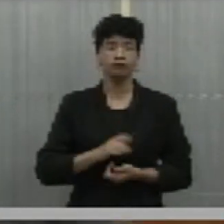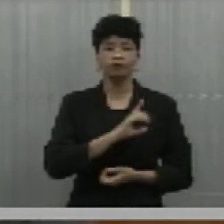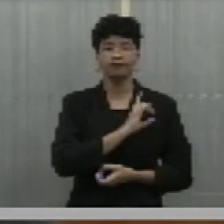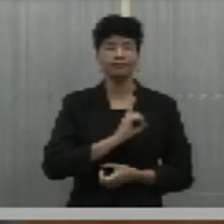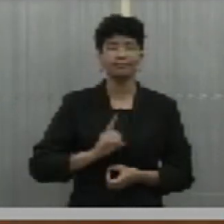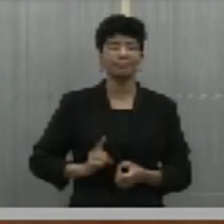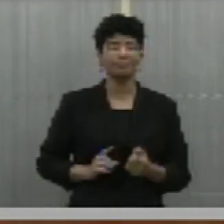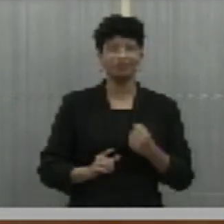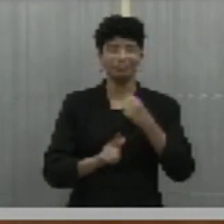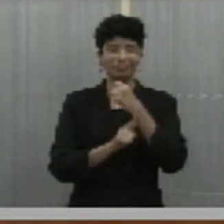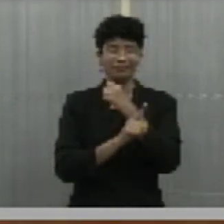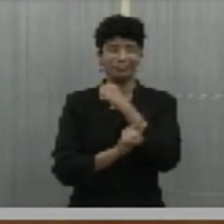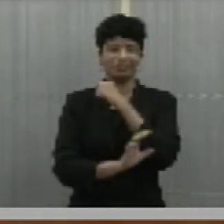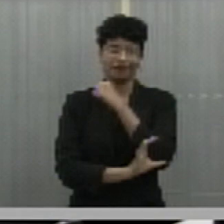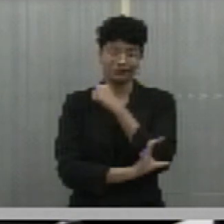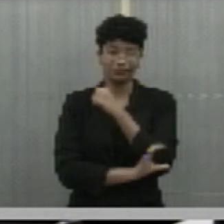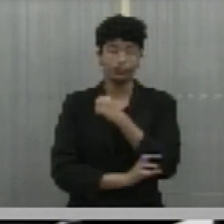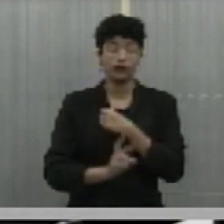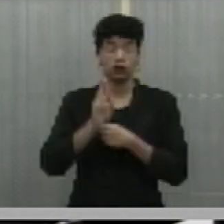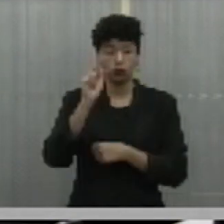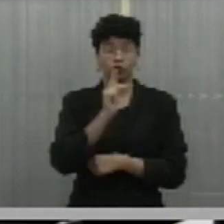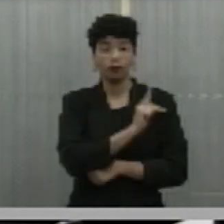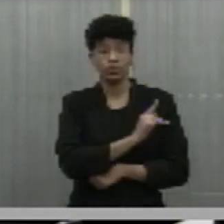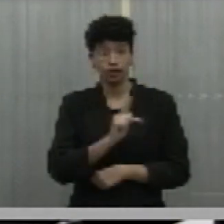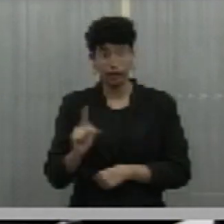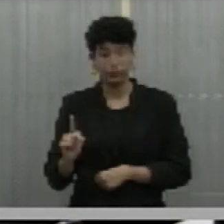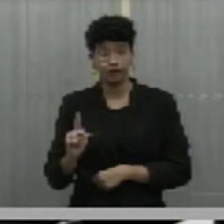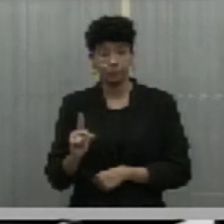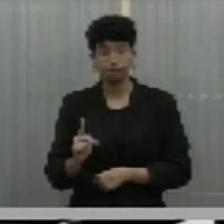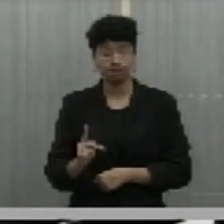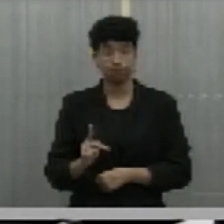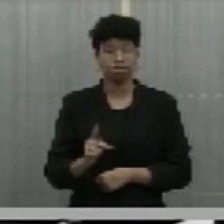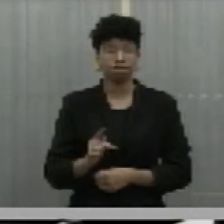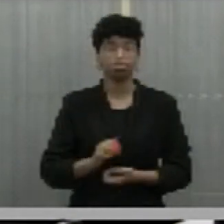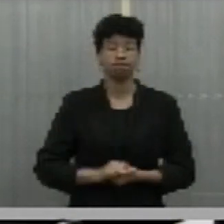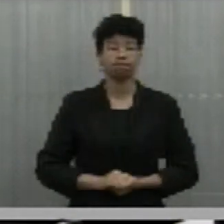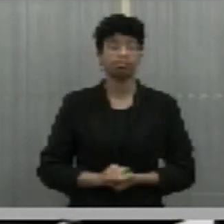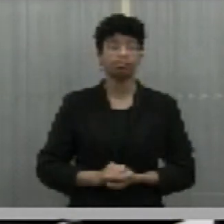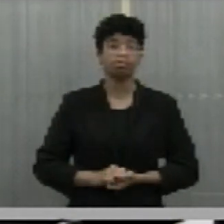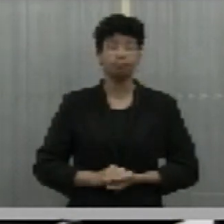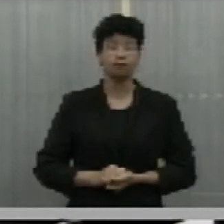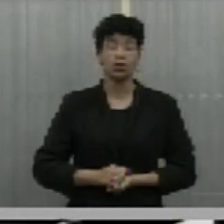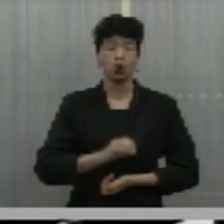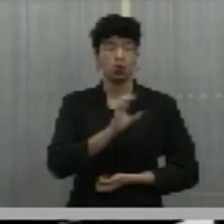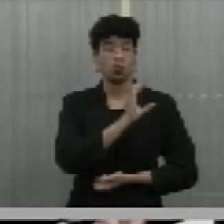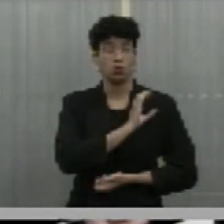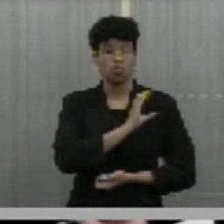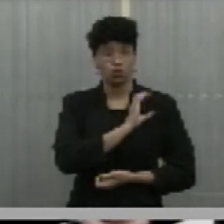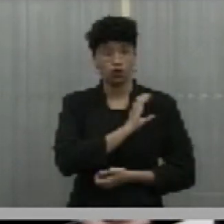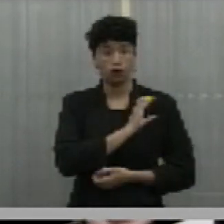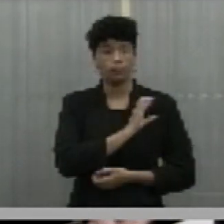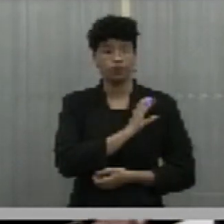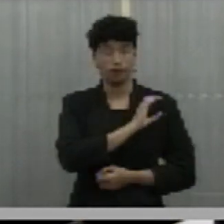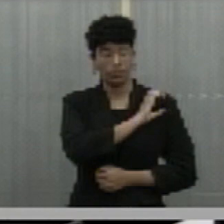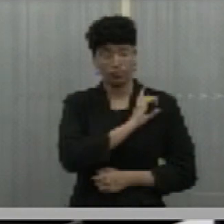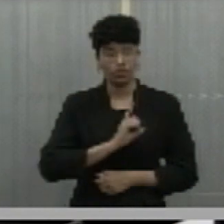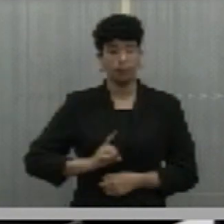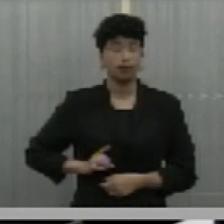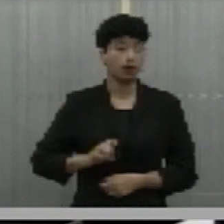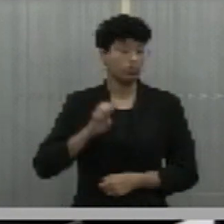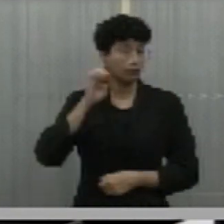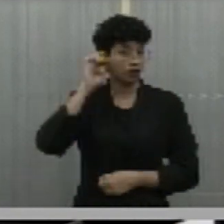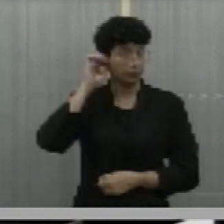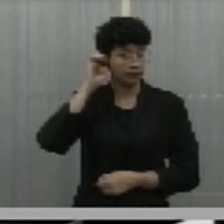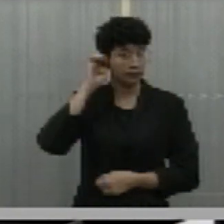deputado Gil Carlos. Senhor presidente, meu ilustre colega parlamentar Evaldo Gomes,